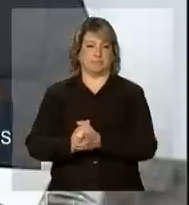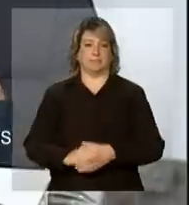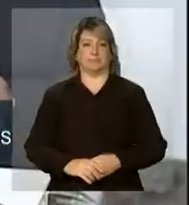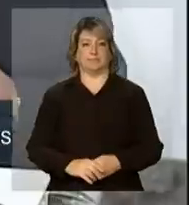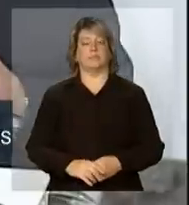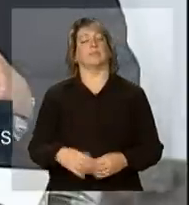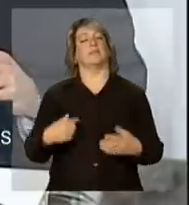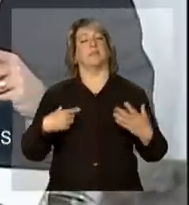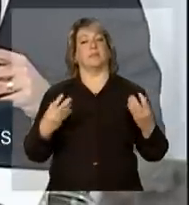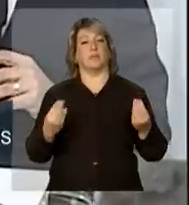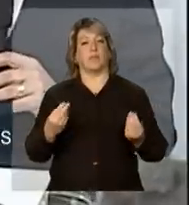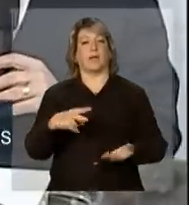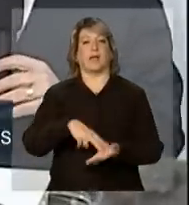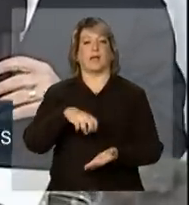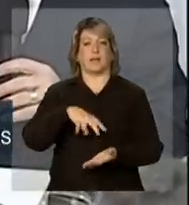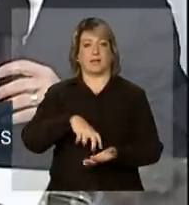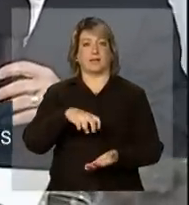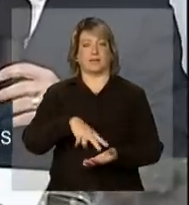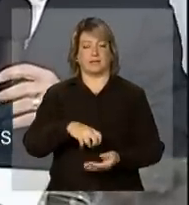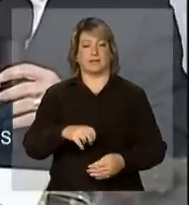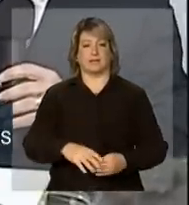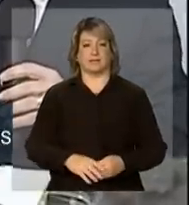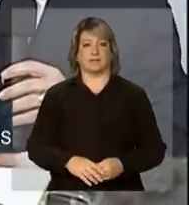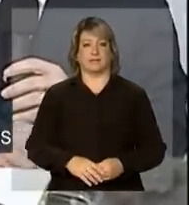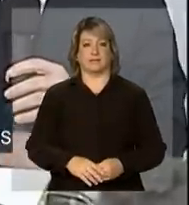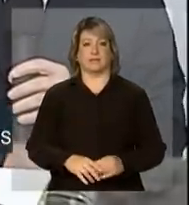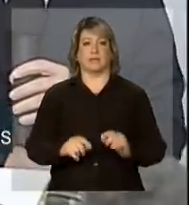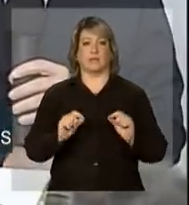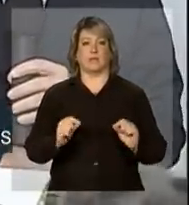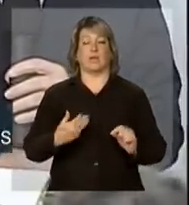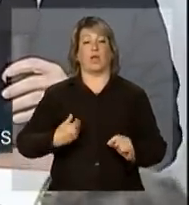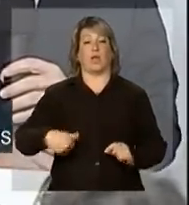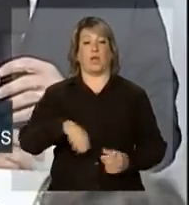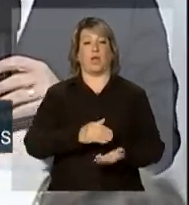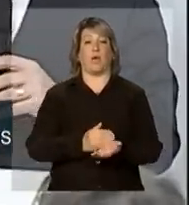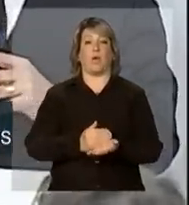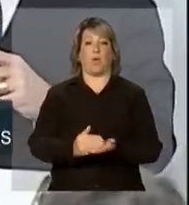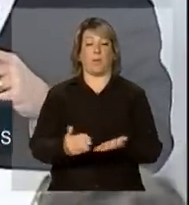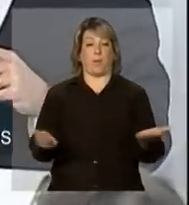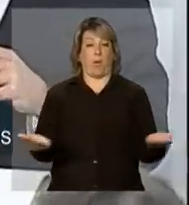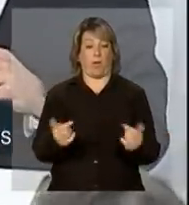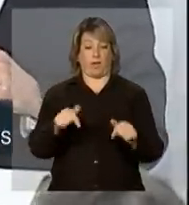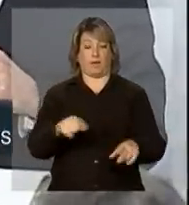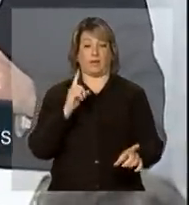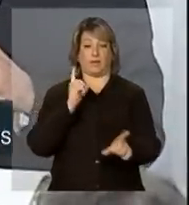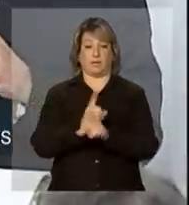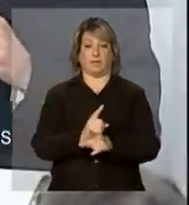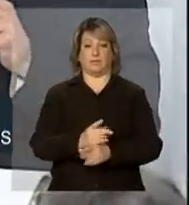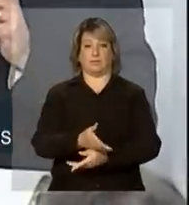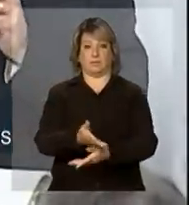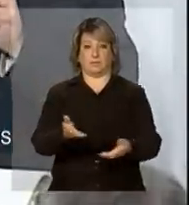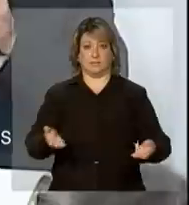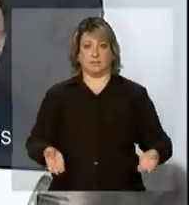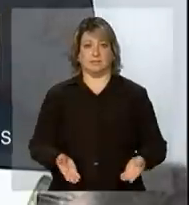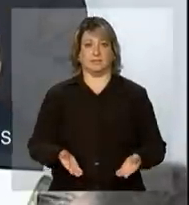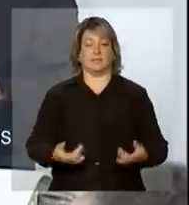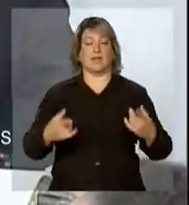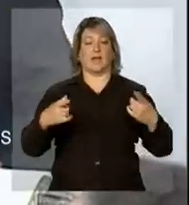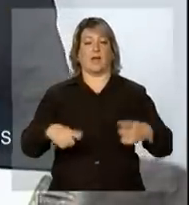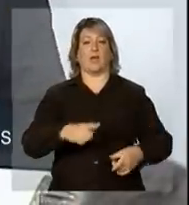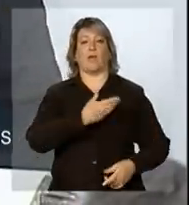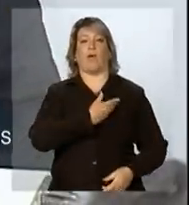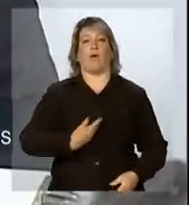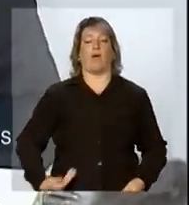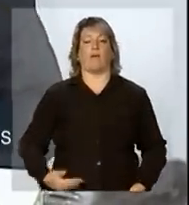É com muita alegria que nós damos início a esse encontro, onde o governo